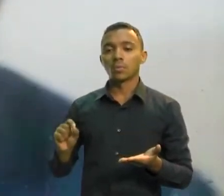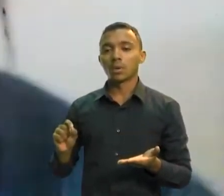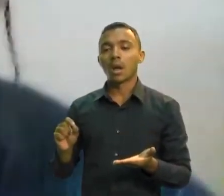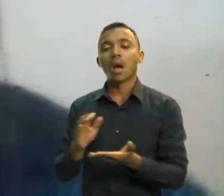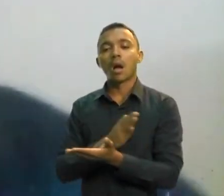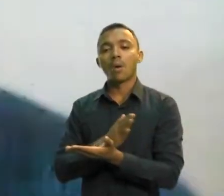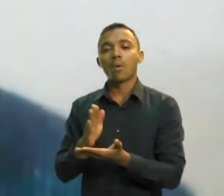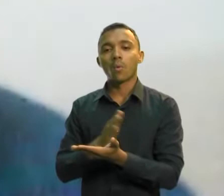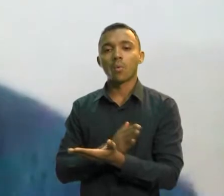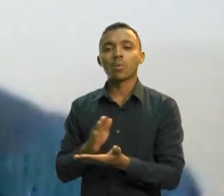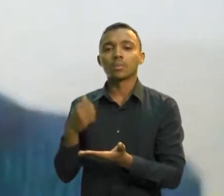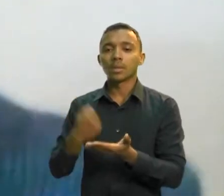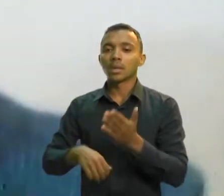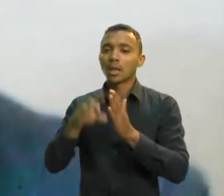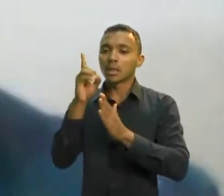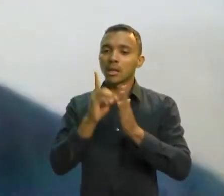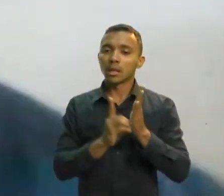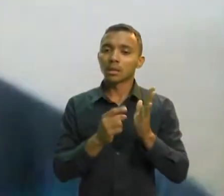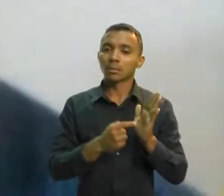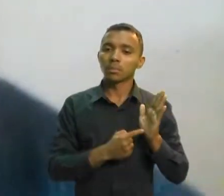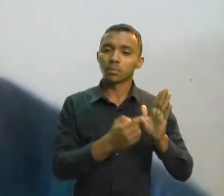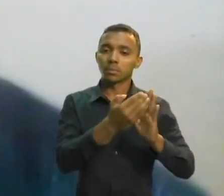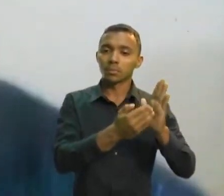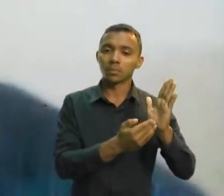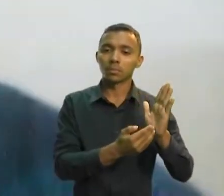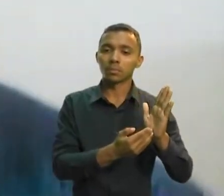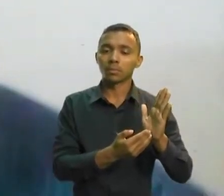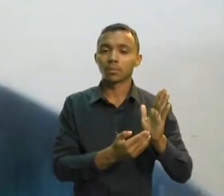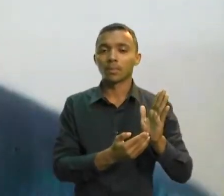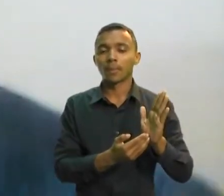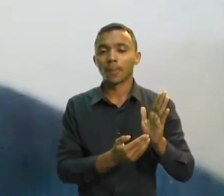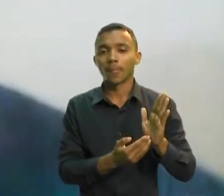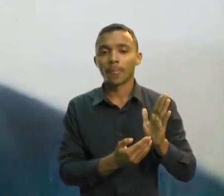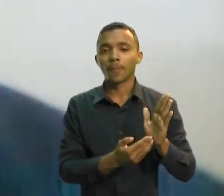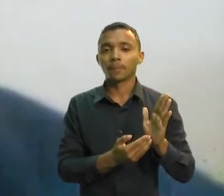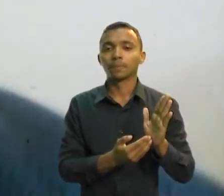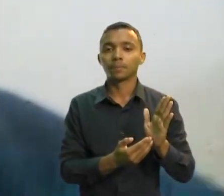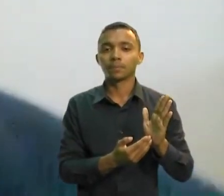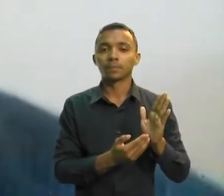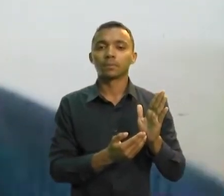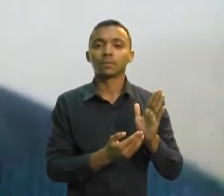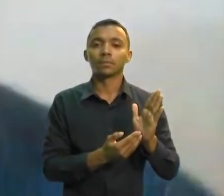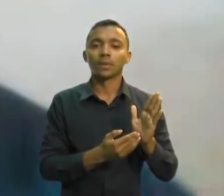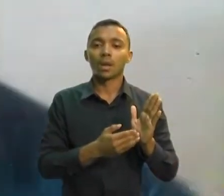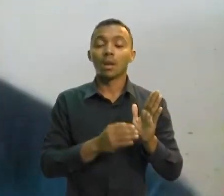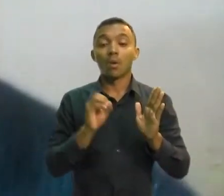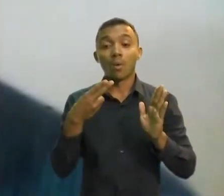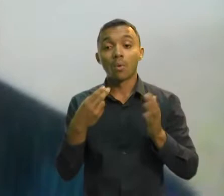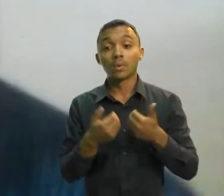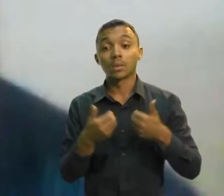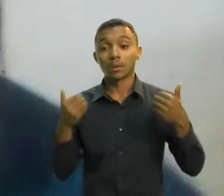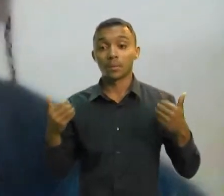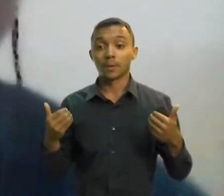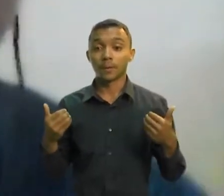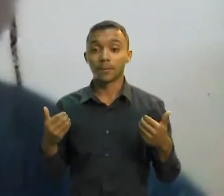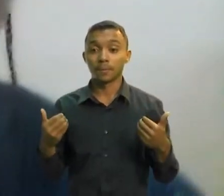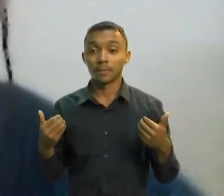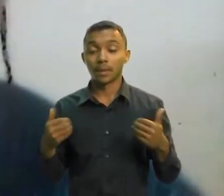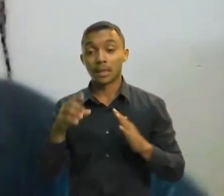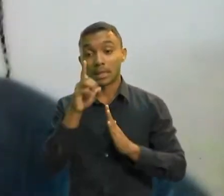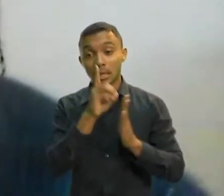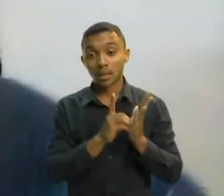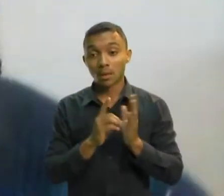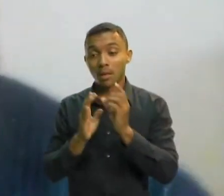ser declarados e às vezes o melhor para os dois é fazer a declaração separadamente. Então, cada um